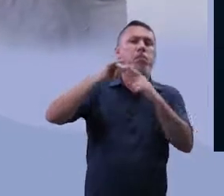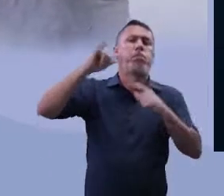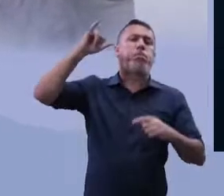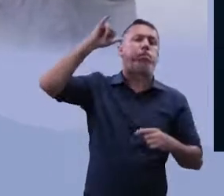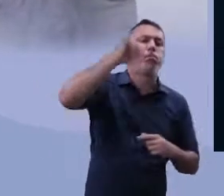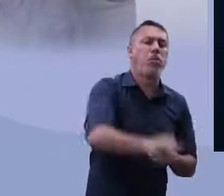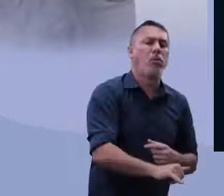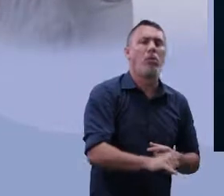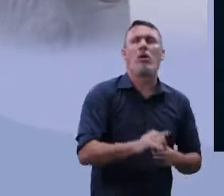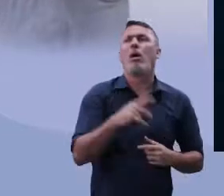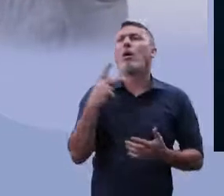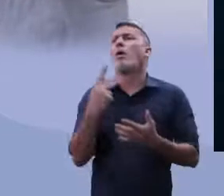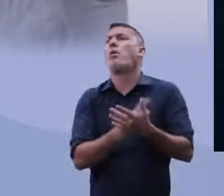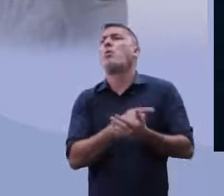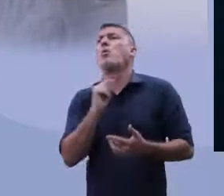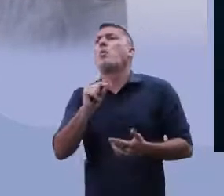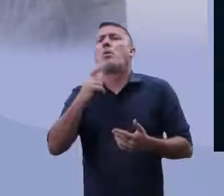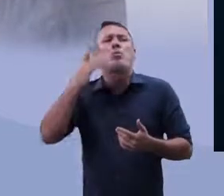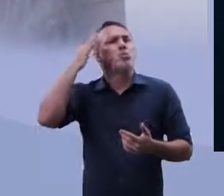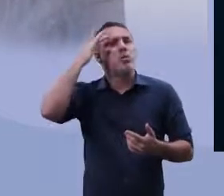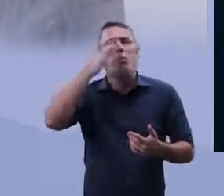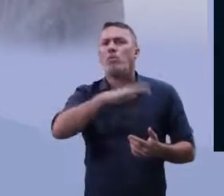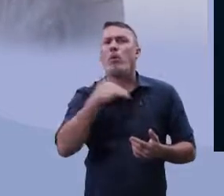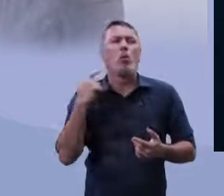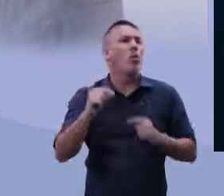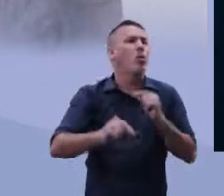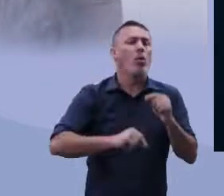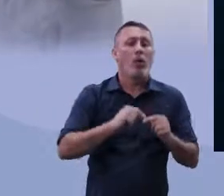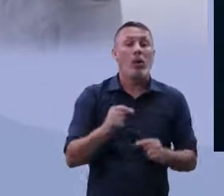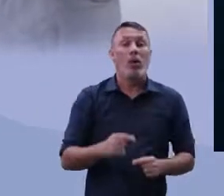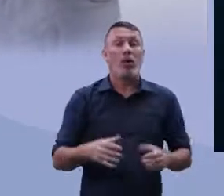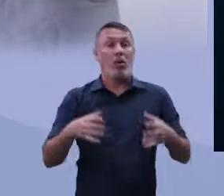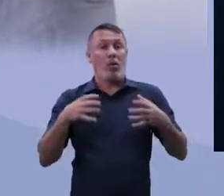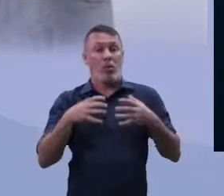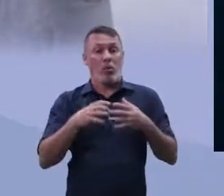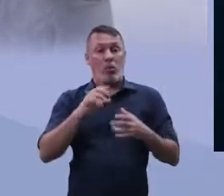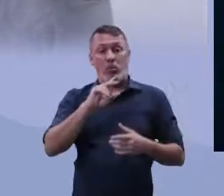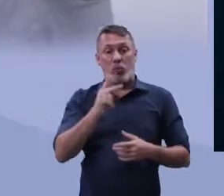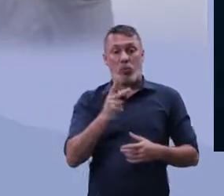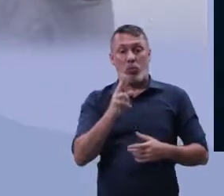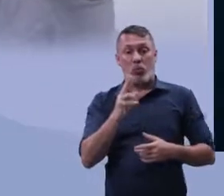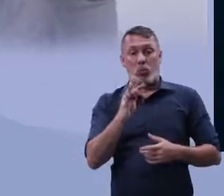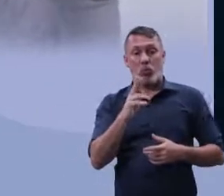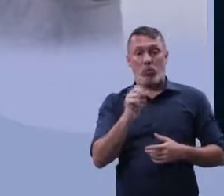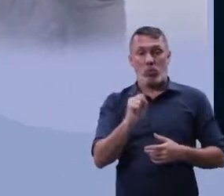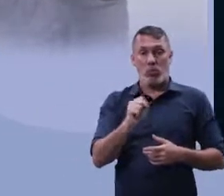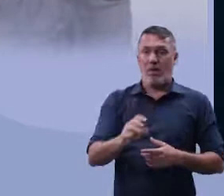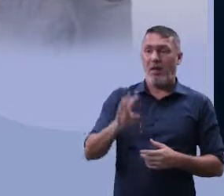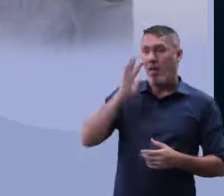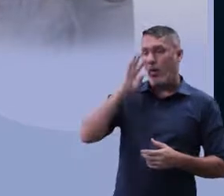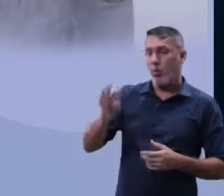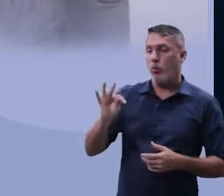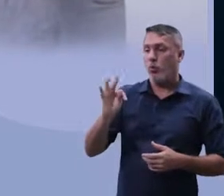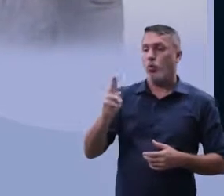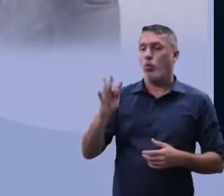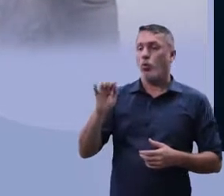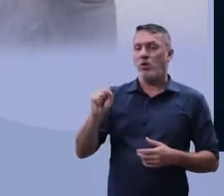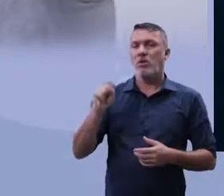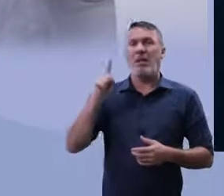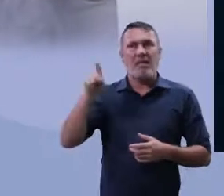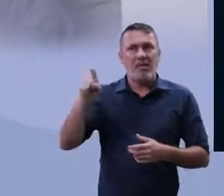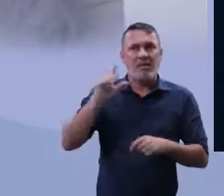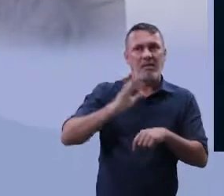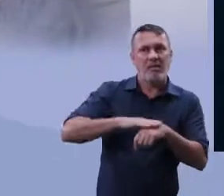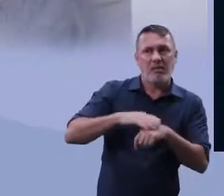por quem. E foi quando os Hutus acabaram acusando os Tutsis de terem derrubado o avião do presidente